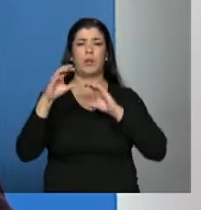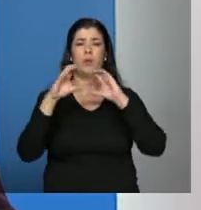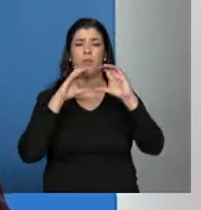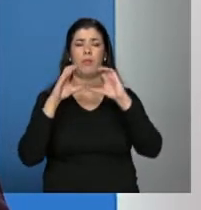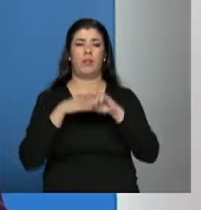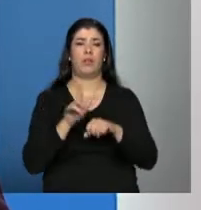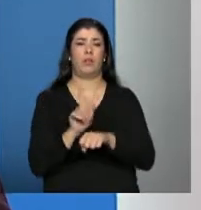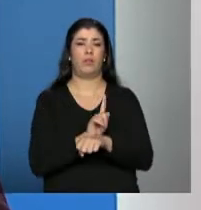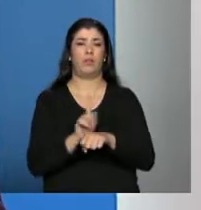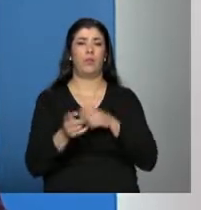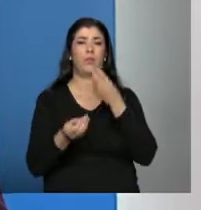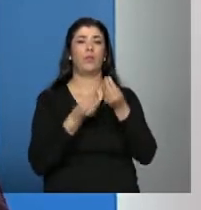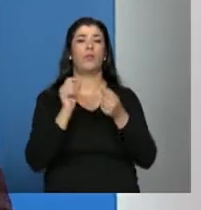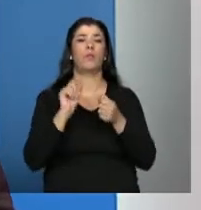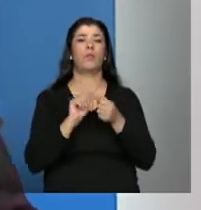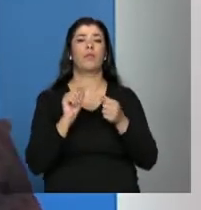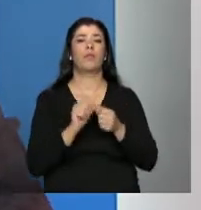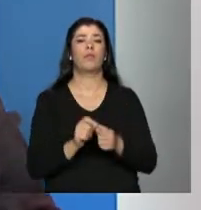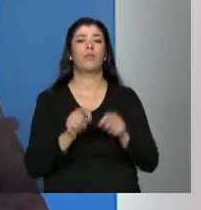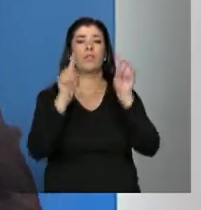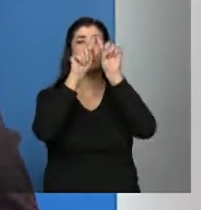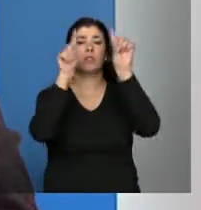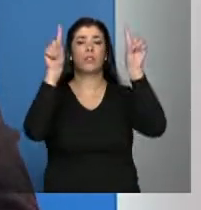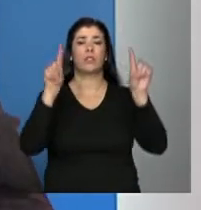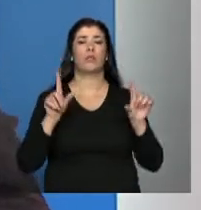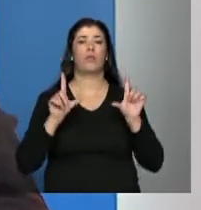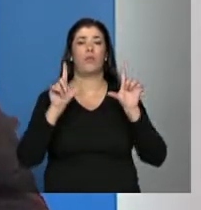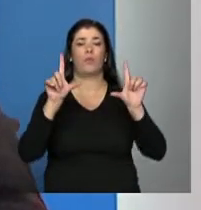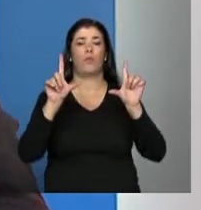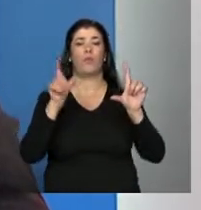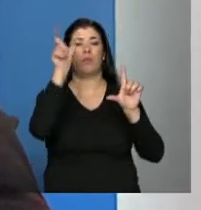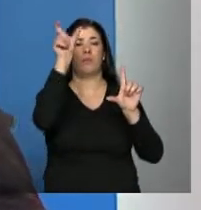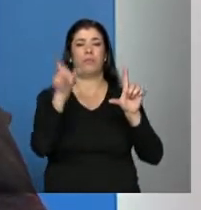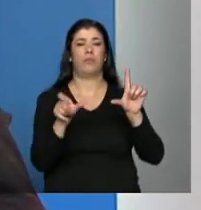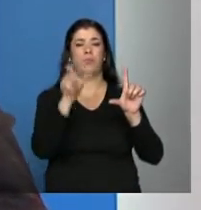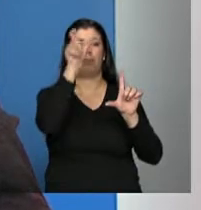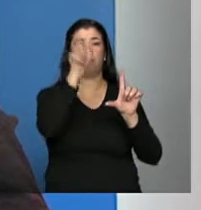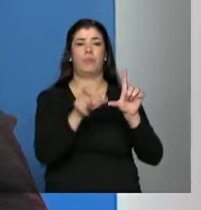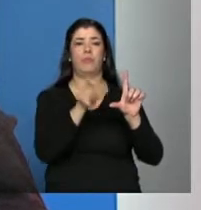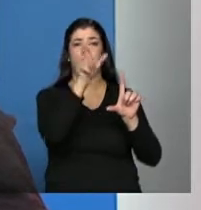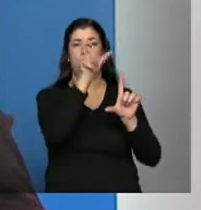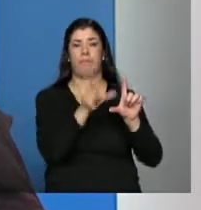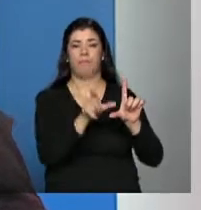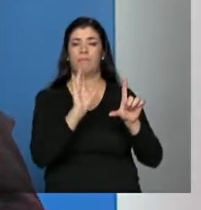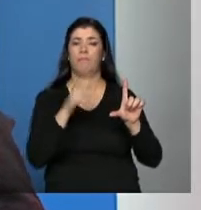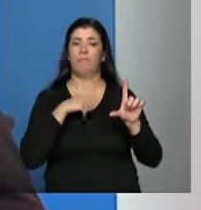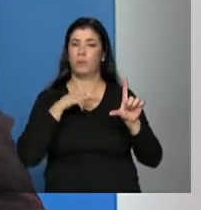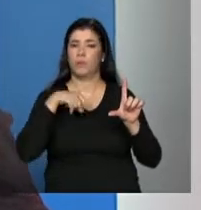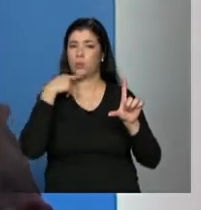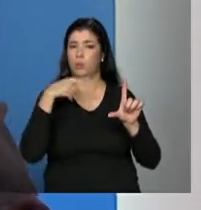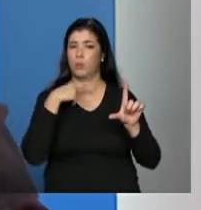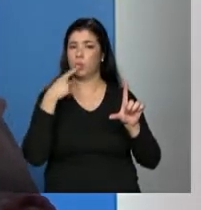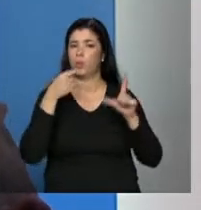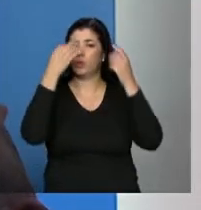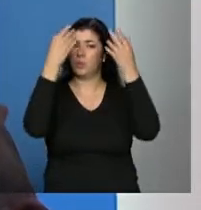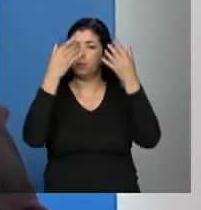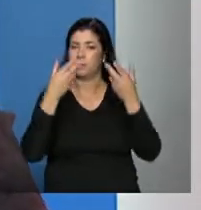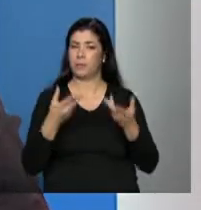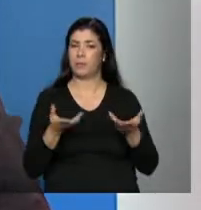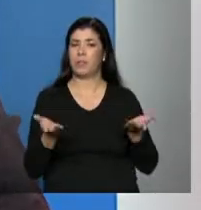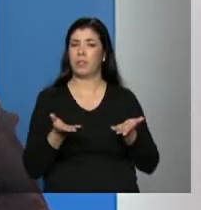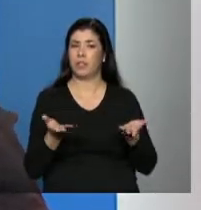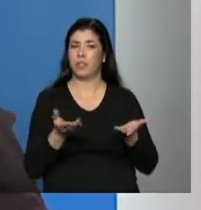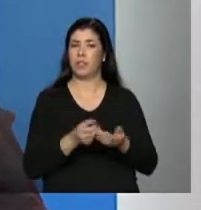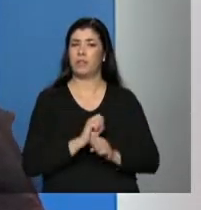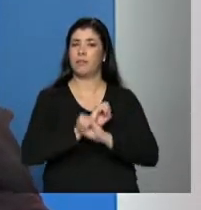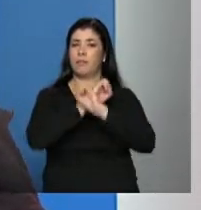sobre o preenchimento desse quadro, porque, assim, gerou por algum momento algumas dúvidas. Então, a gente está falando